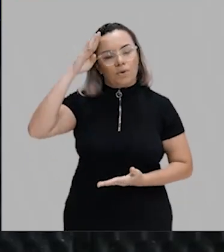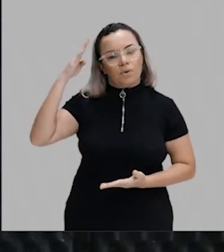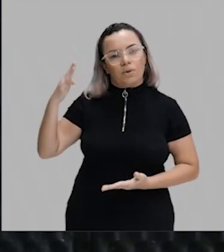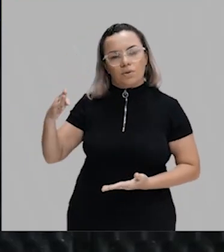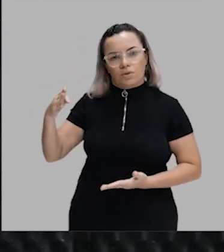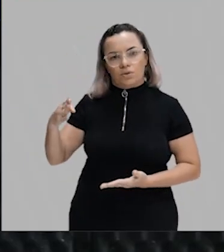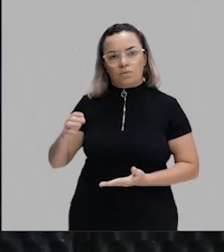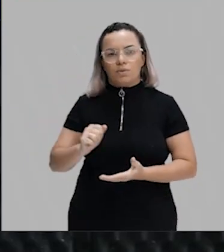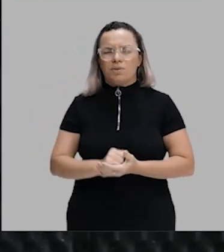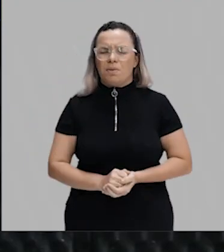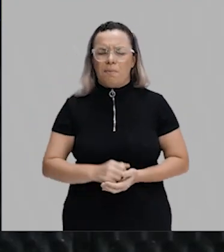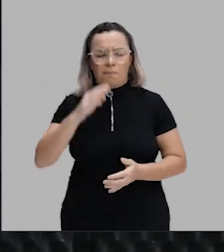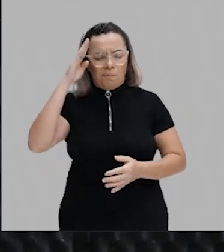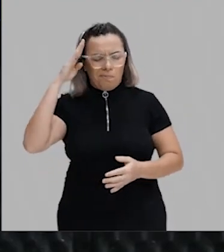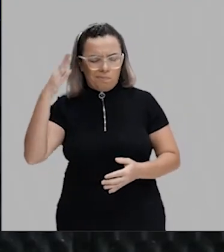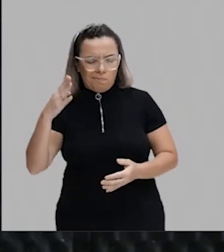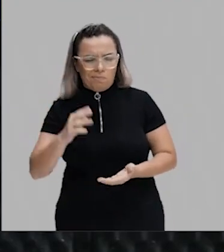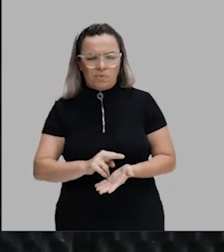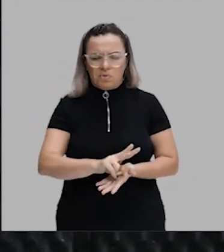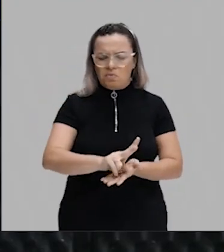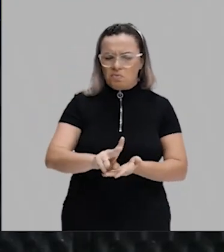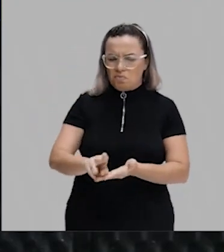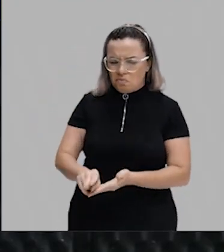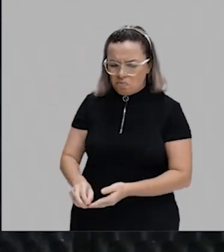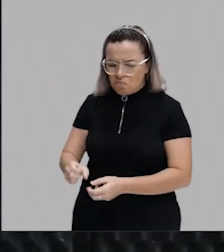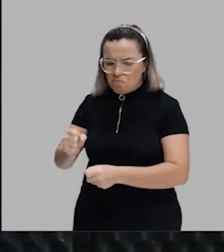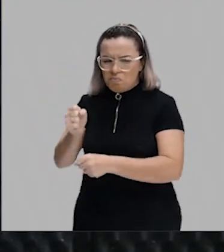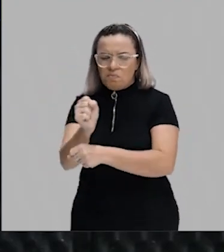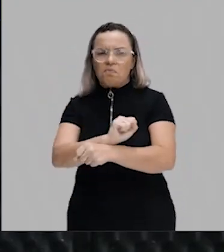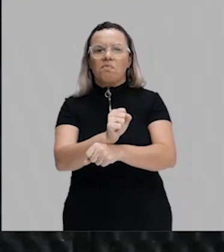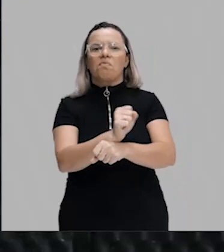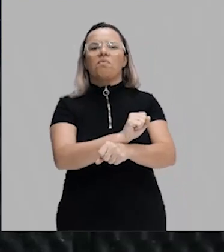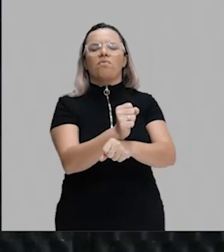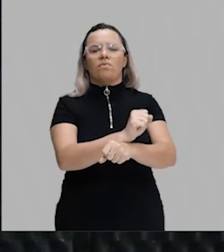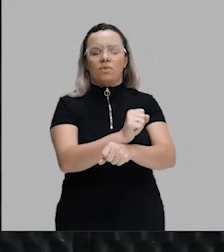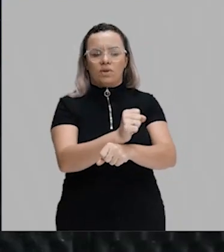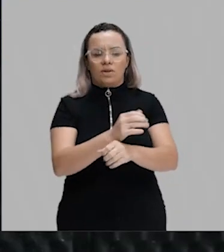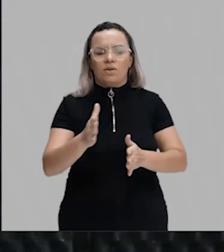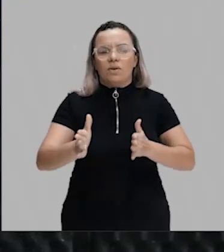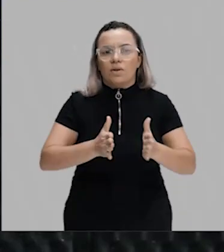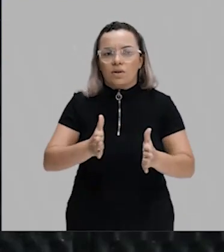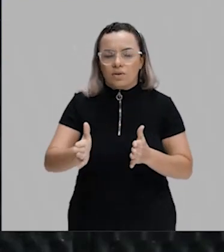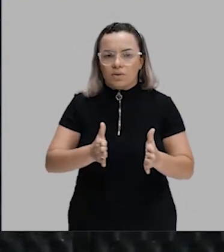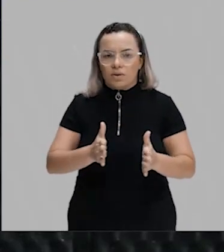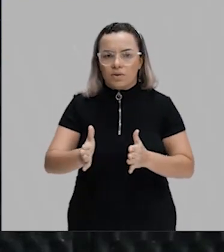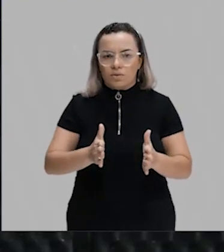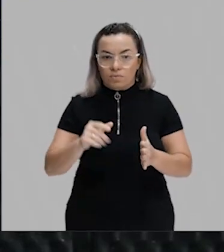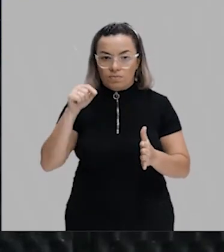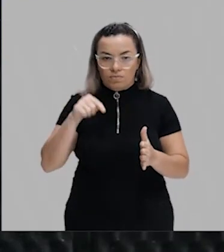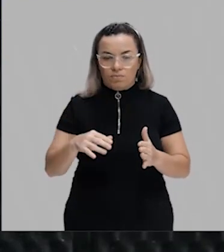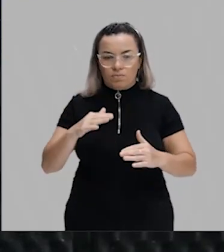automobilísticas, empresas de construção de carros. É nesse período que nós vamos ter aí o desenvolvimento da nossa